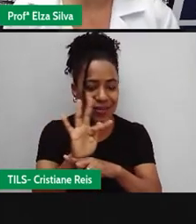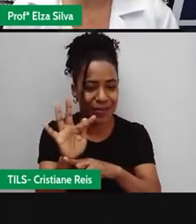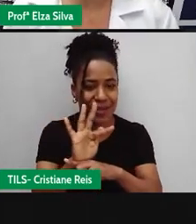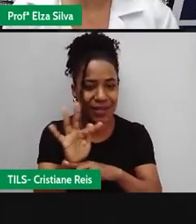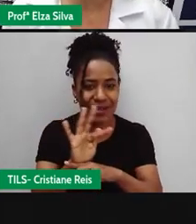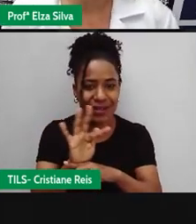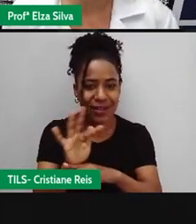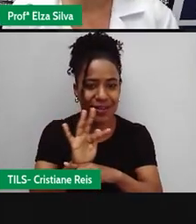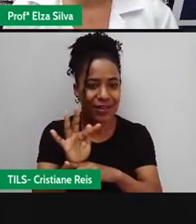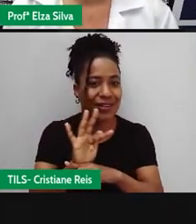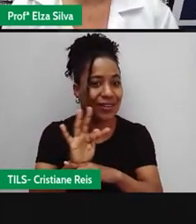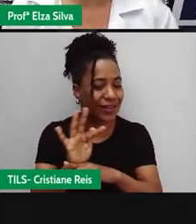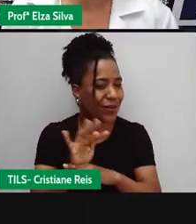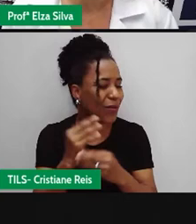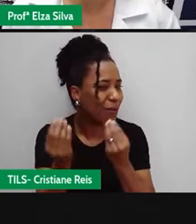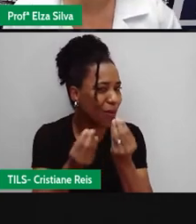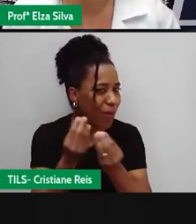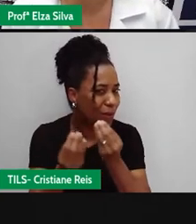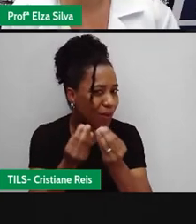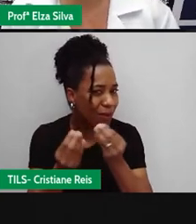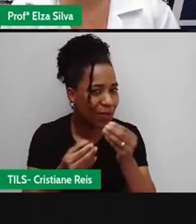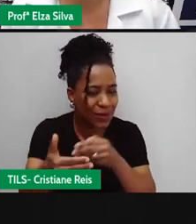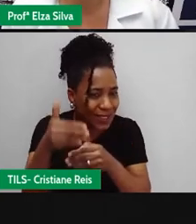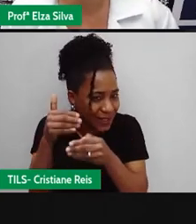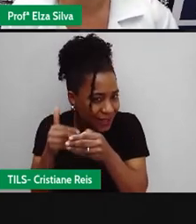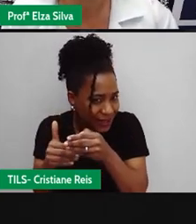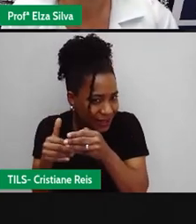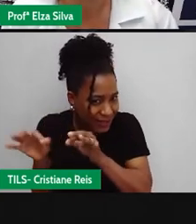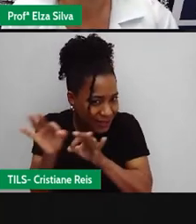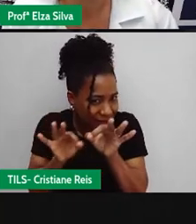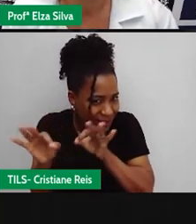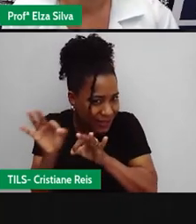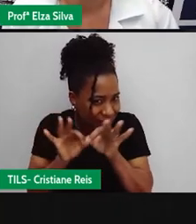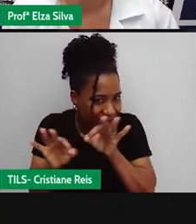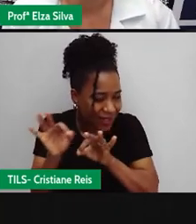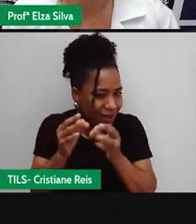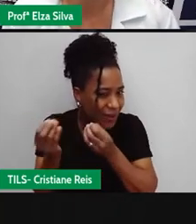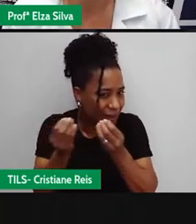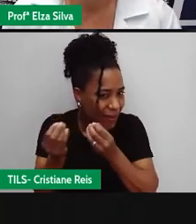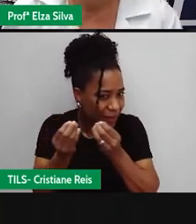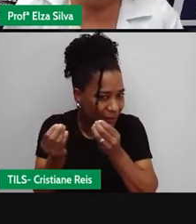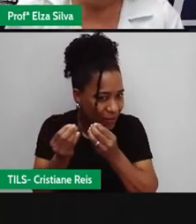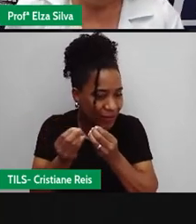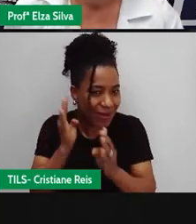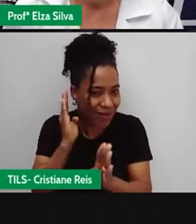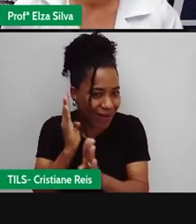segredos Que estão por trás Dos seis filmes De Missão Impossível Ok?